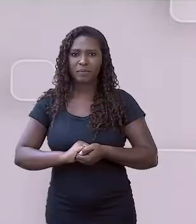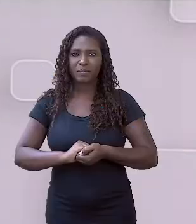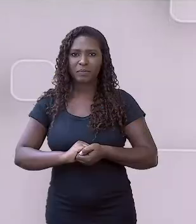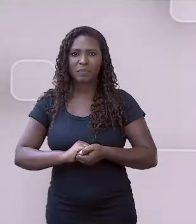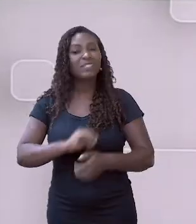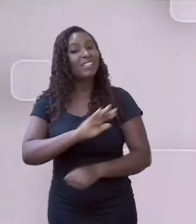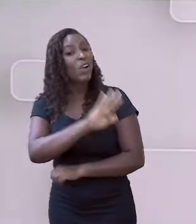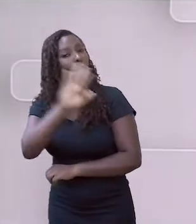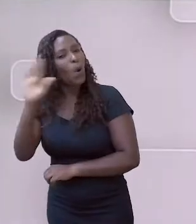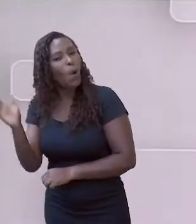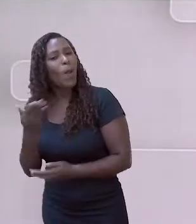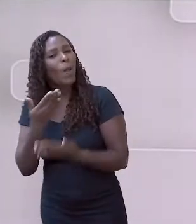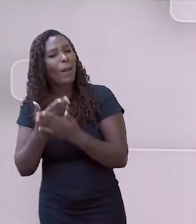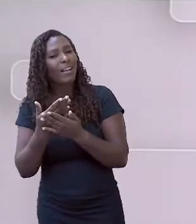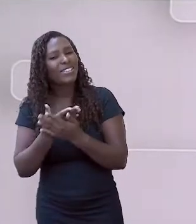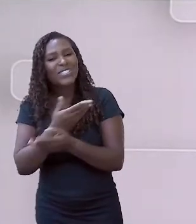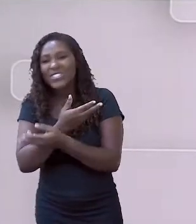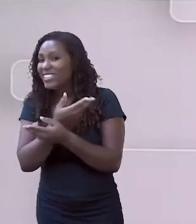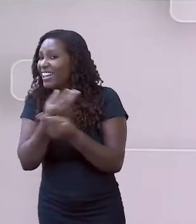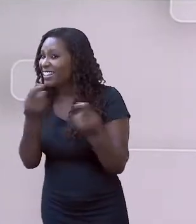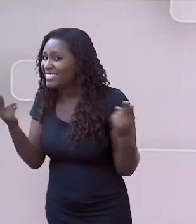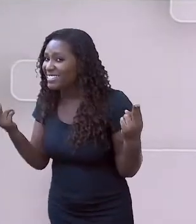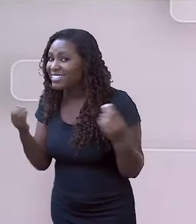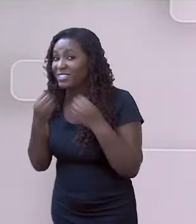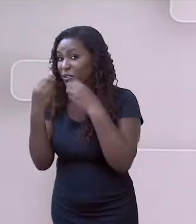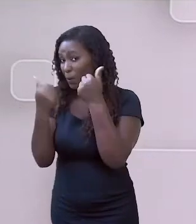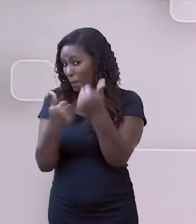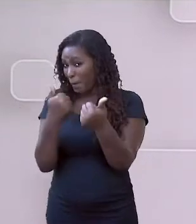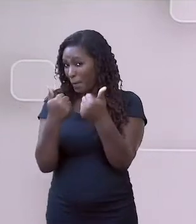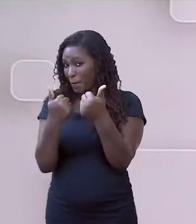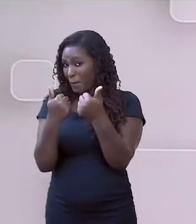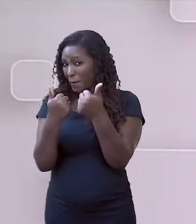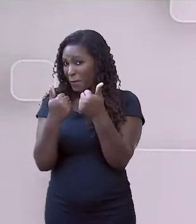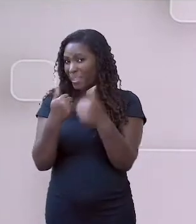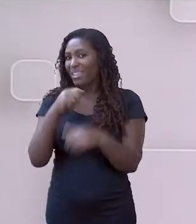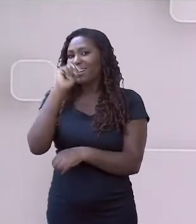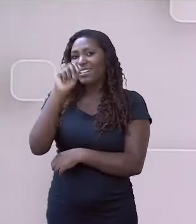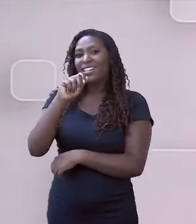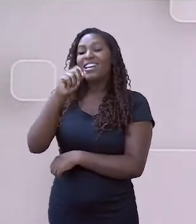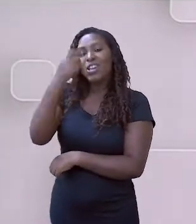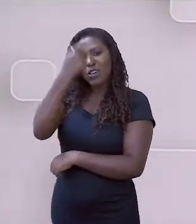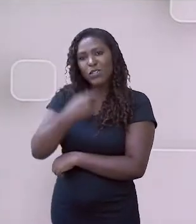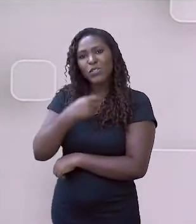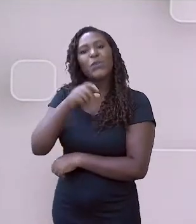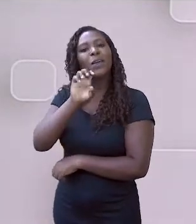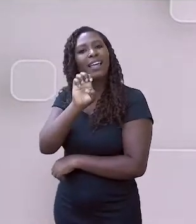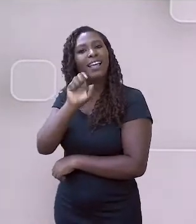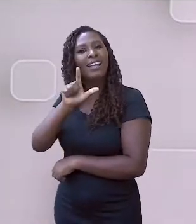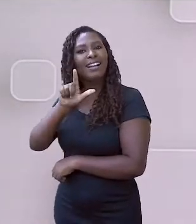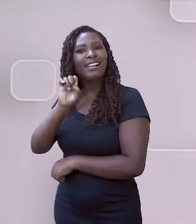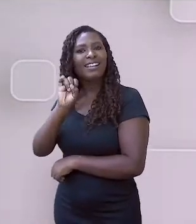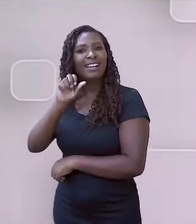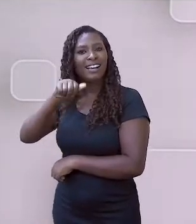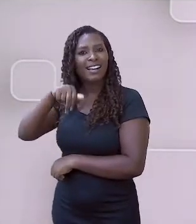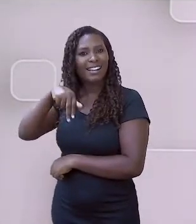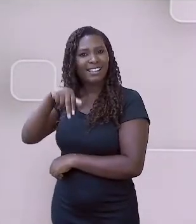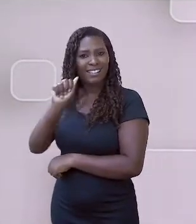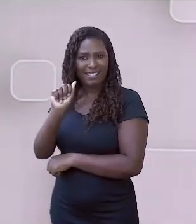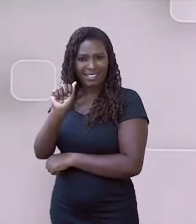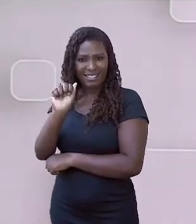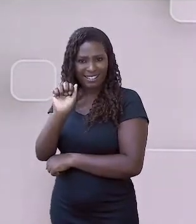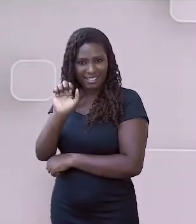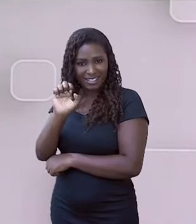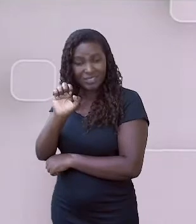Olá estudante, tudo bem? Eu sou Eliane, sua professora de Geografia e nós vamos